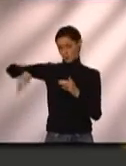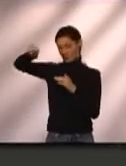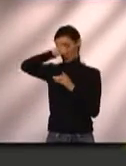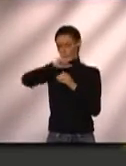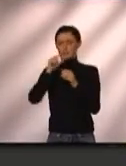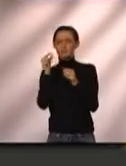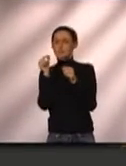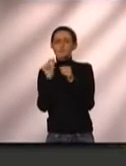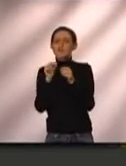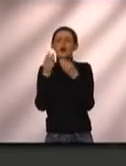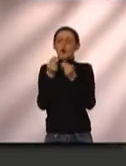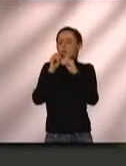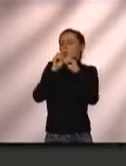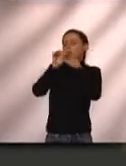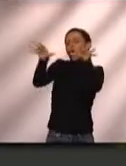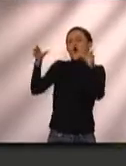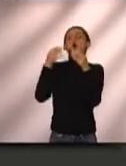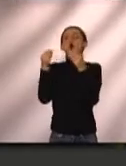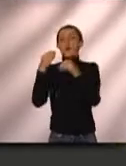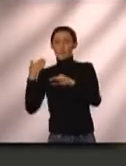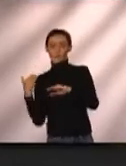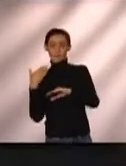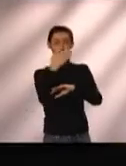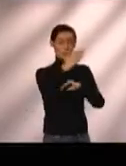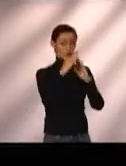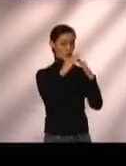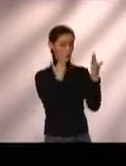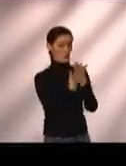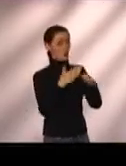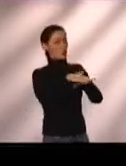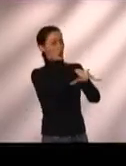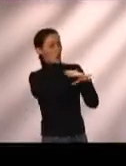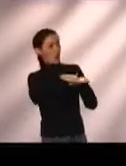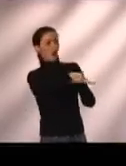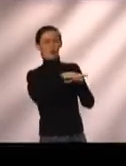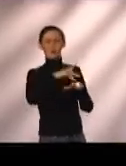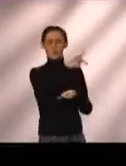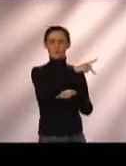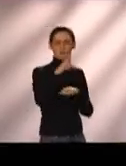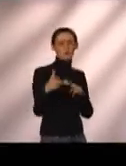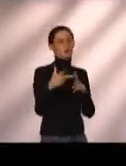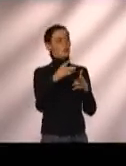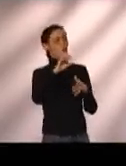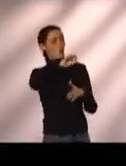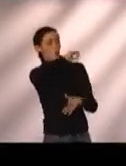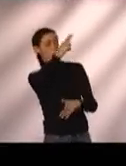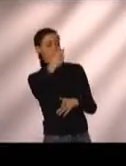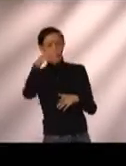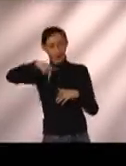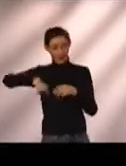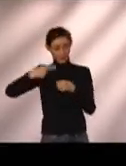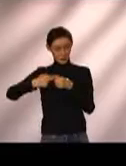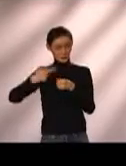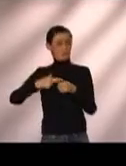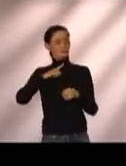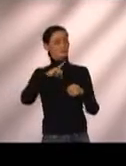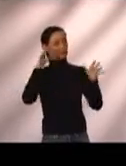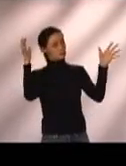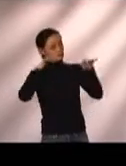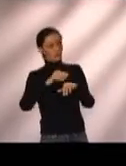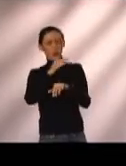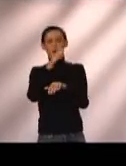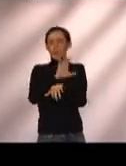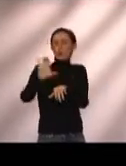faz então essa divulgação indo nas escolas, conversando com o professor, muitas vezes aqui no Núcleo proporcionando